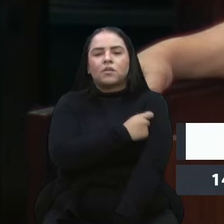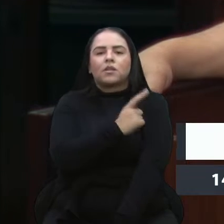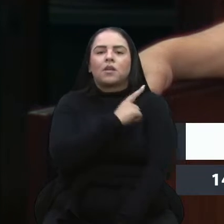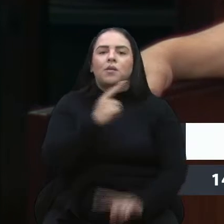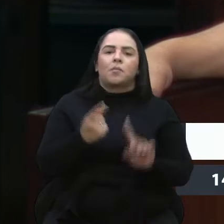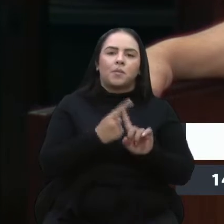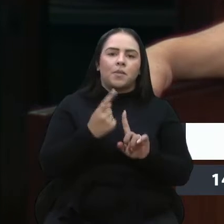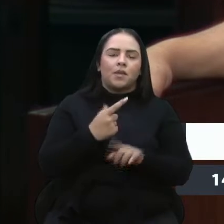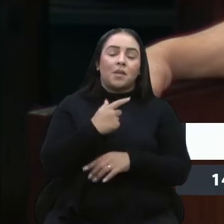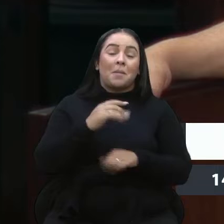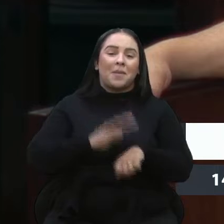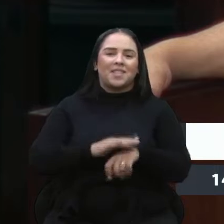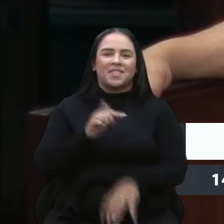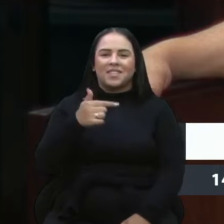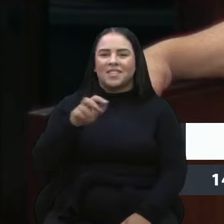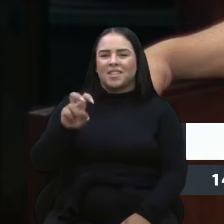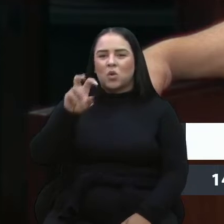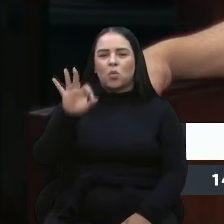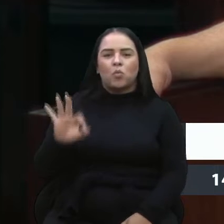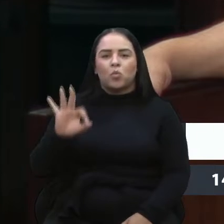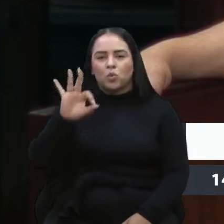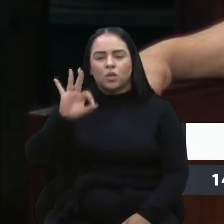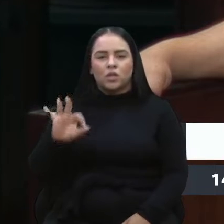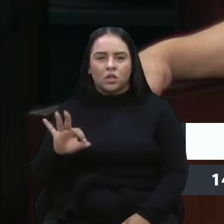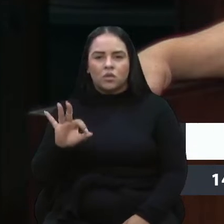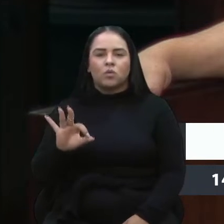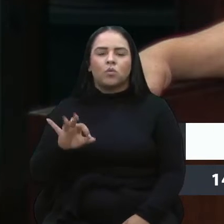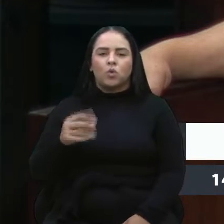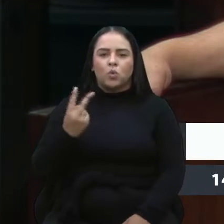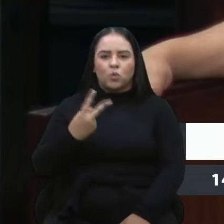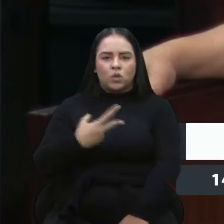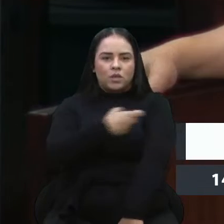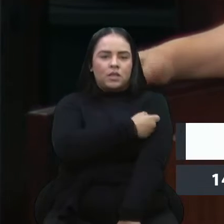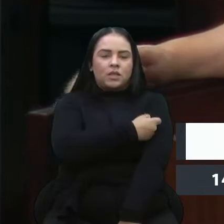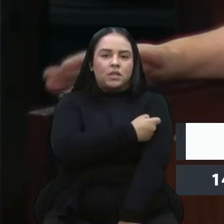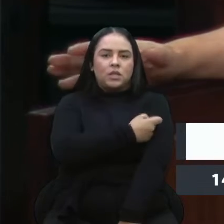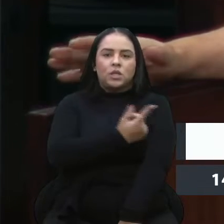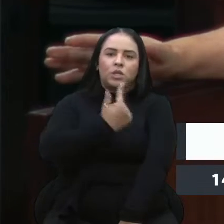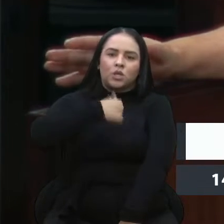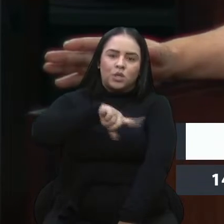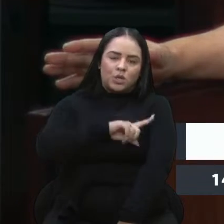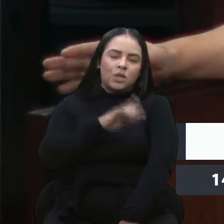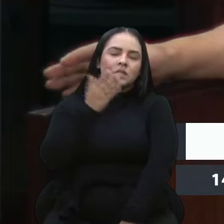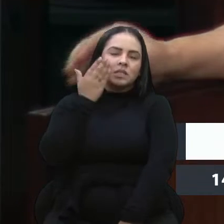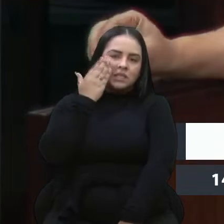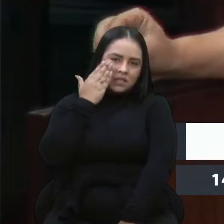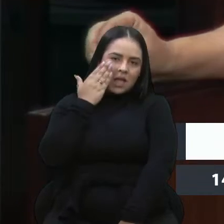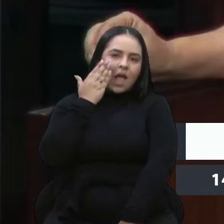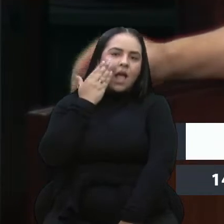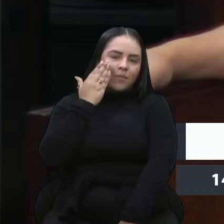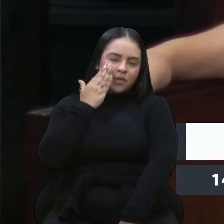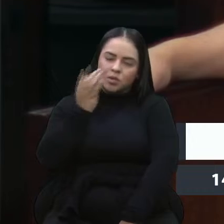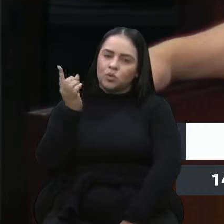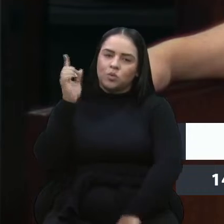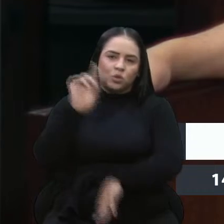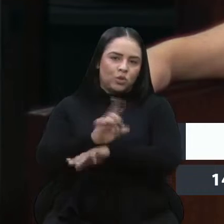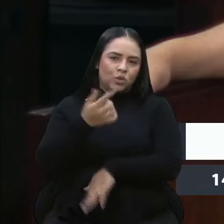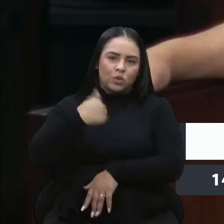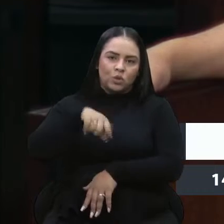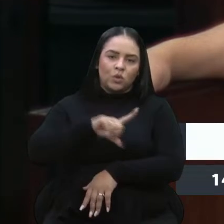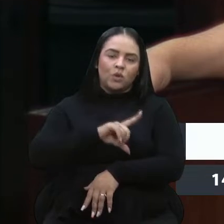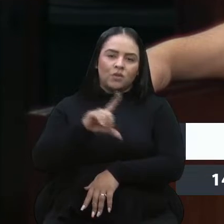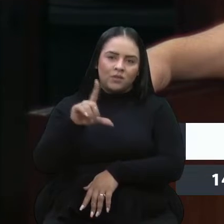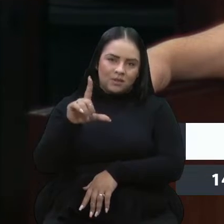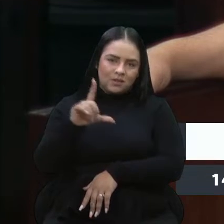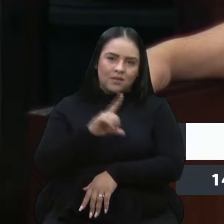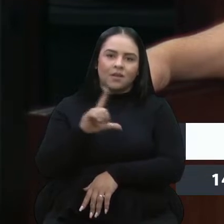dose e mais de 75% com as duas doses. Então nós sabíamos que um dia a gente ia ter